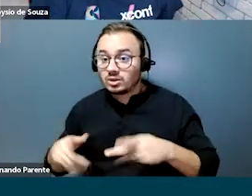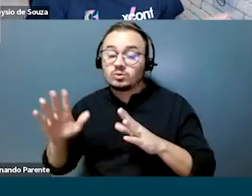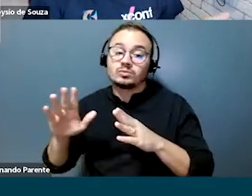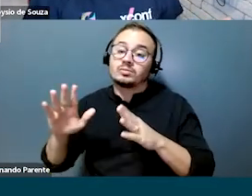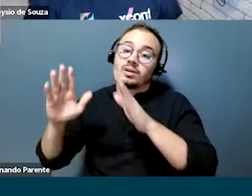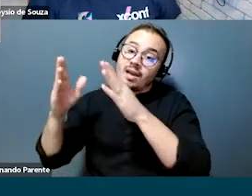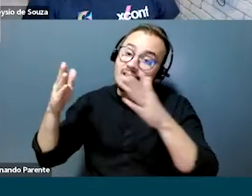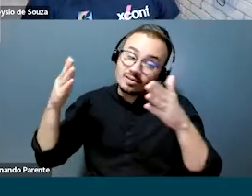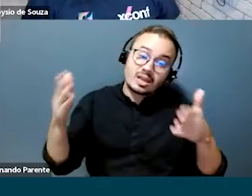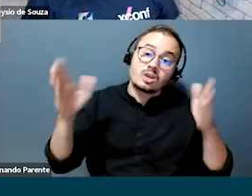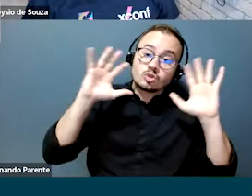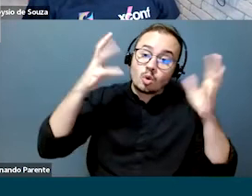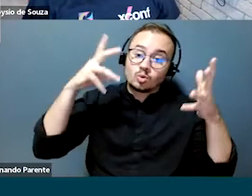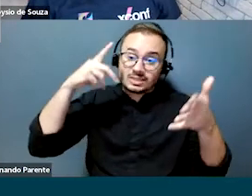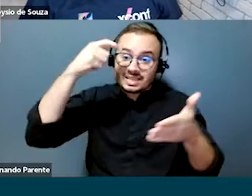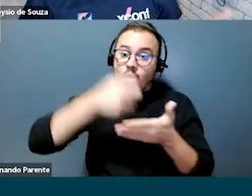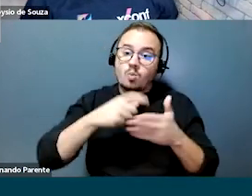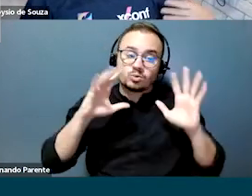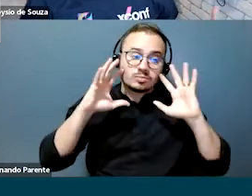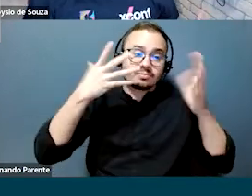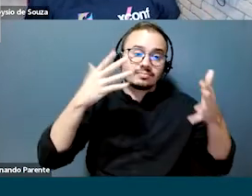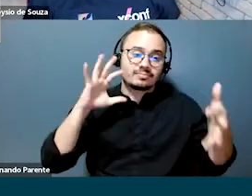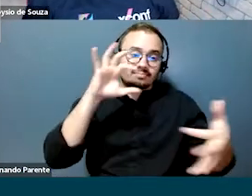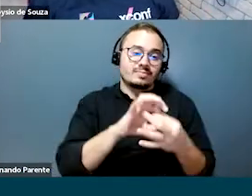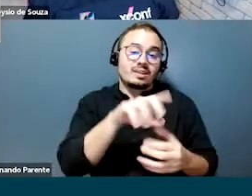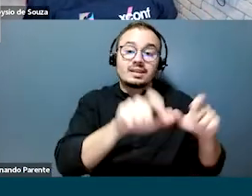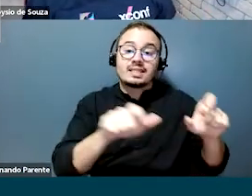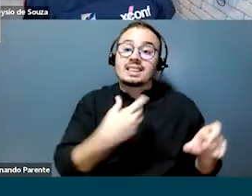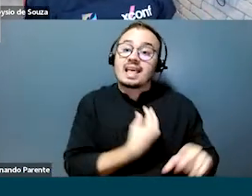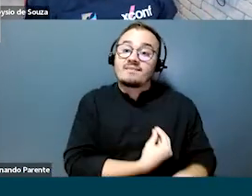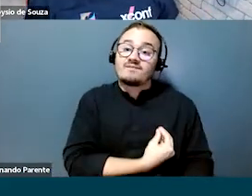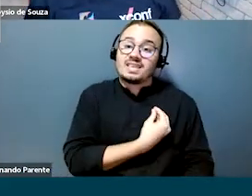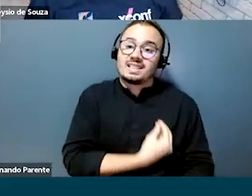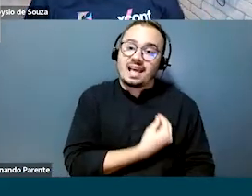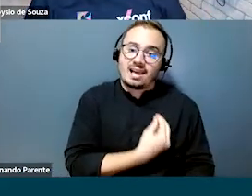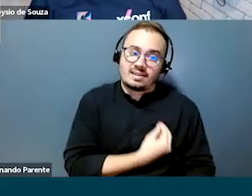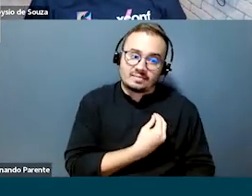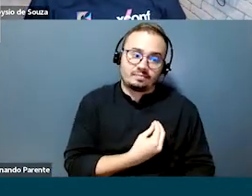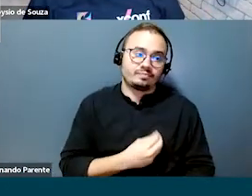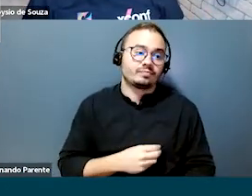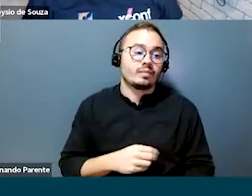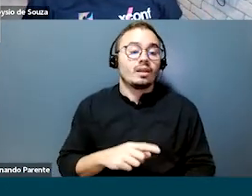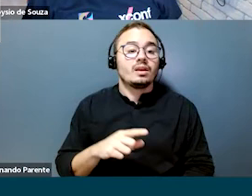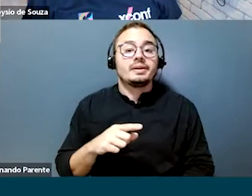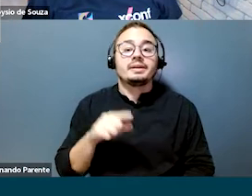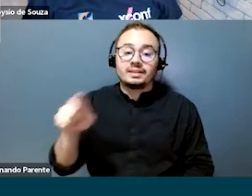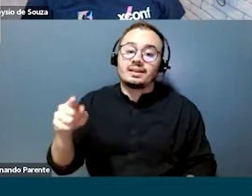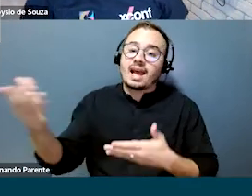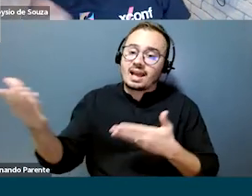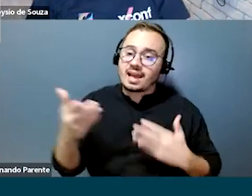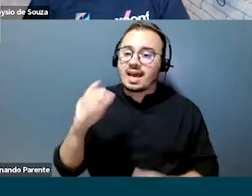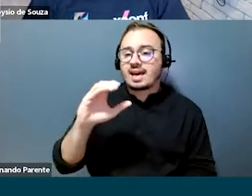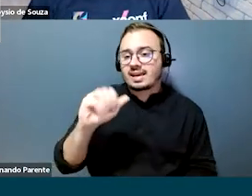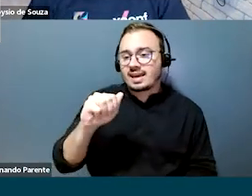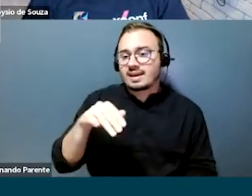seguindo estes e outros princípios que encaramos desafios, que é como nós encaramos aqui esses desafios complexos, é que a